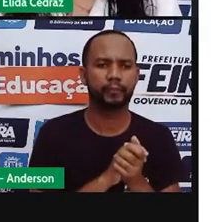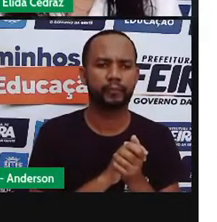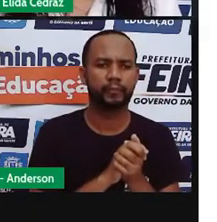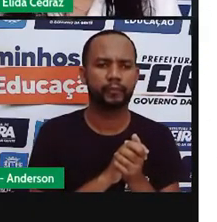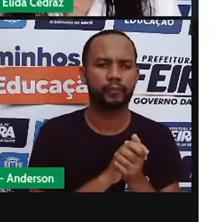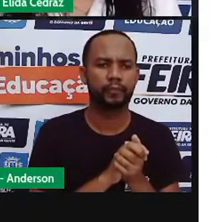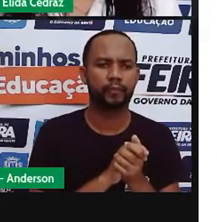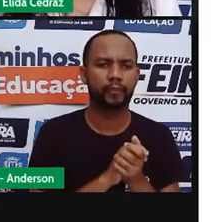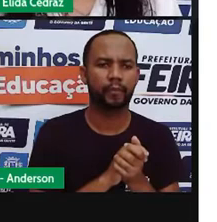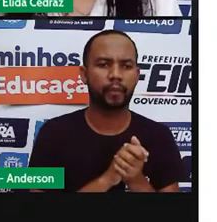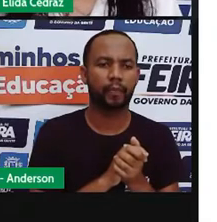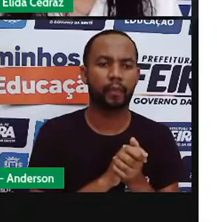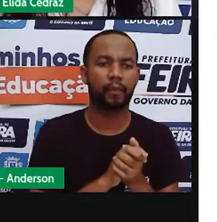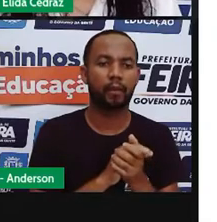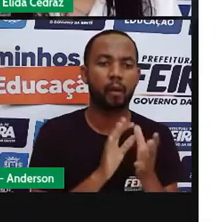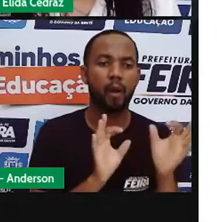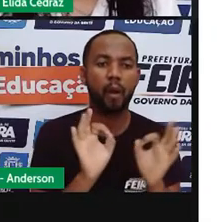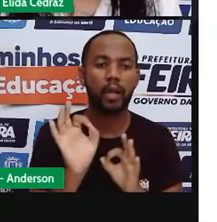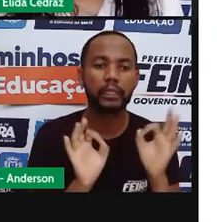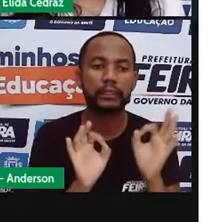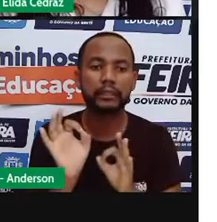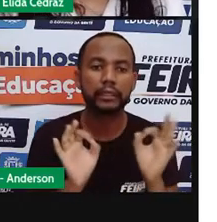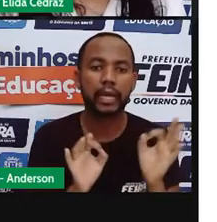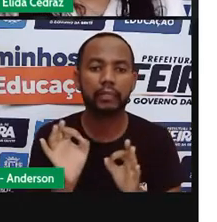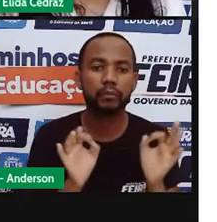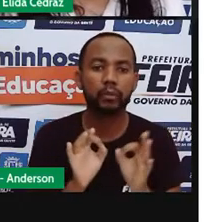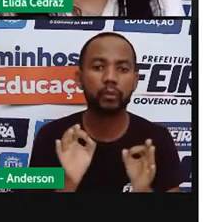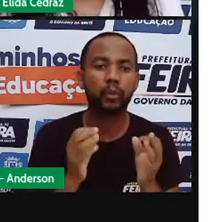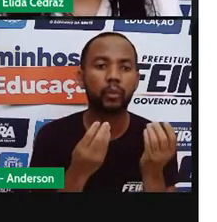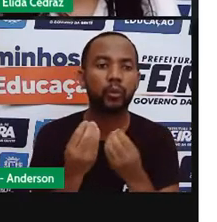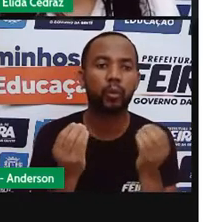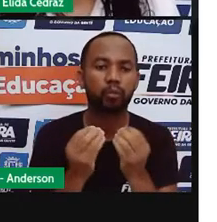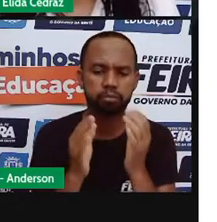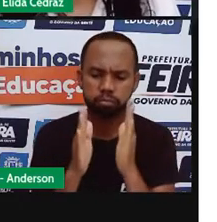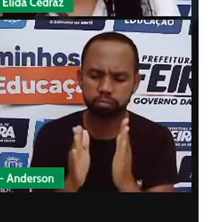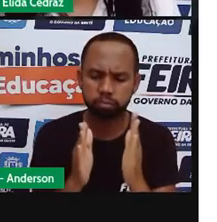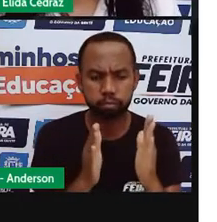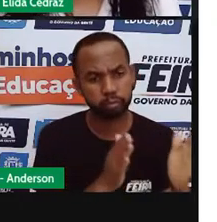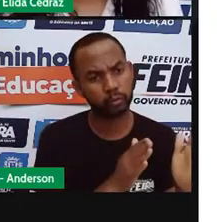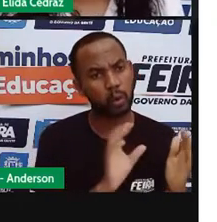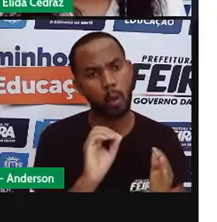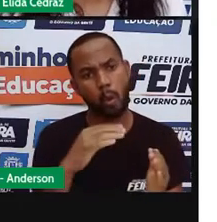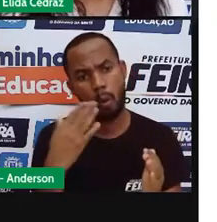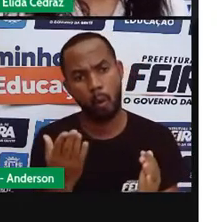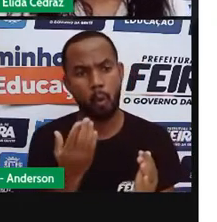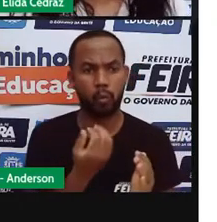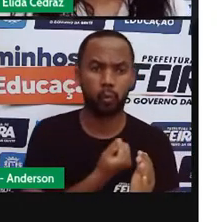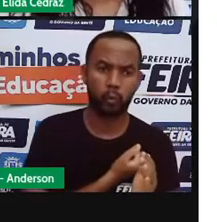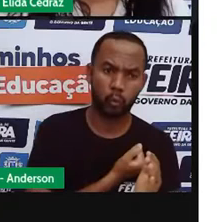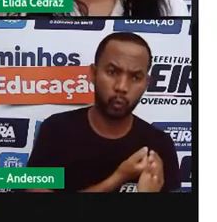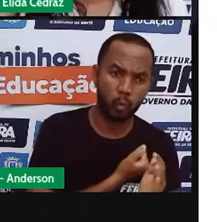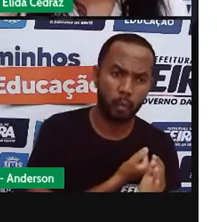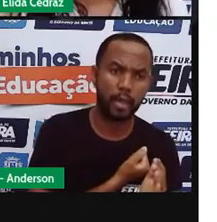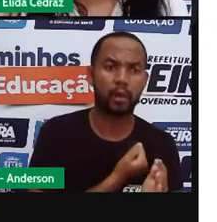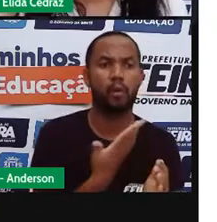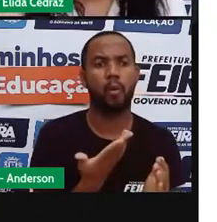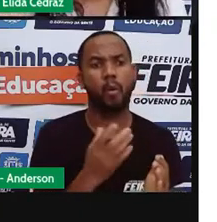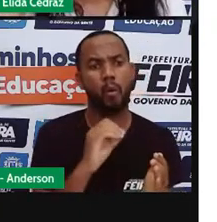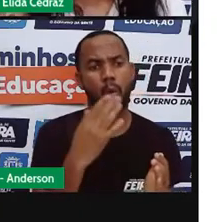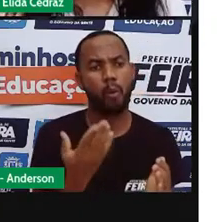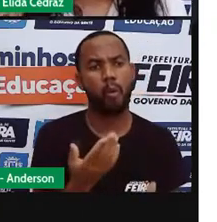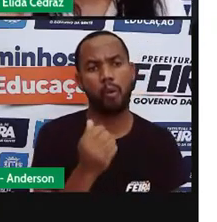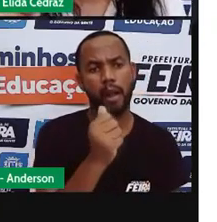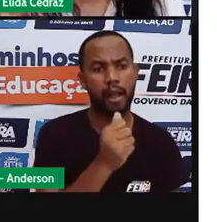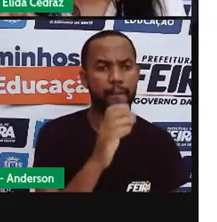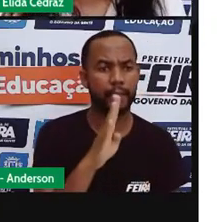Ele é organizado em sequência, ou numérica, ou de letras. Vem assim, número 1, número 2,